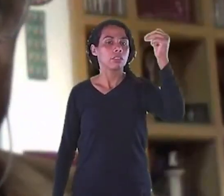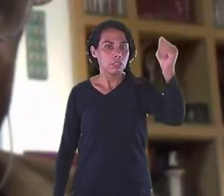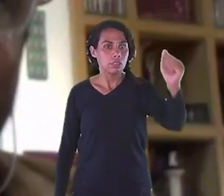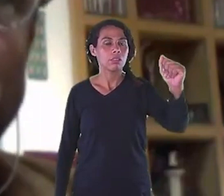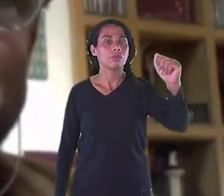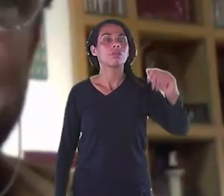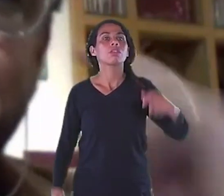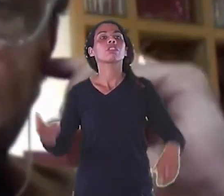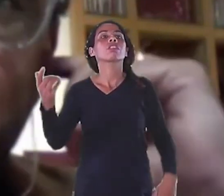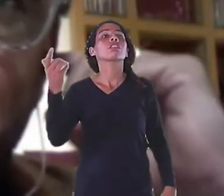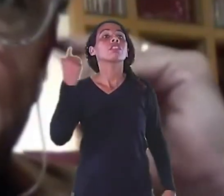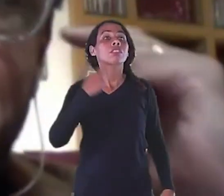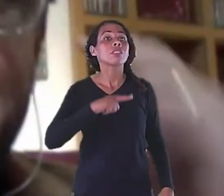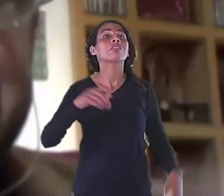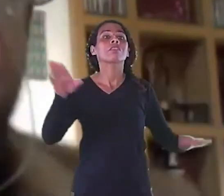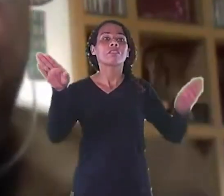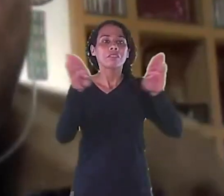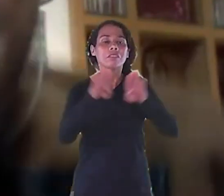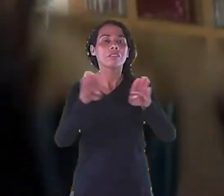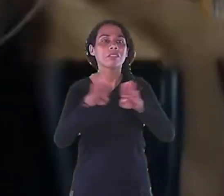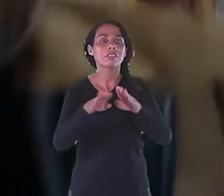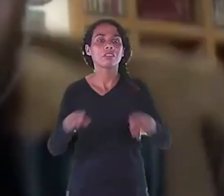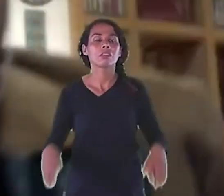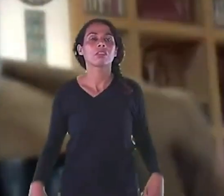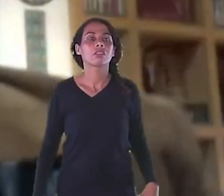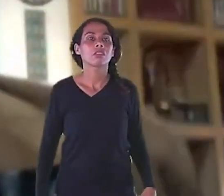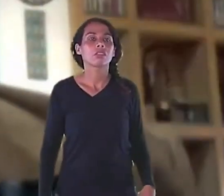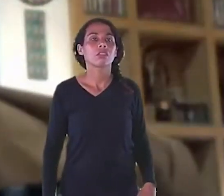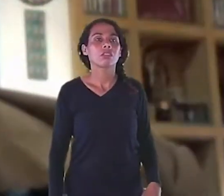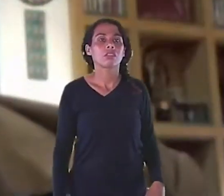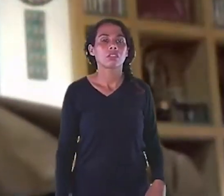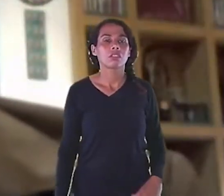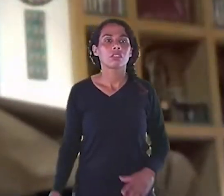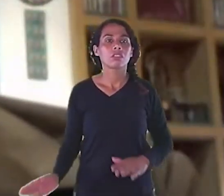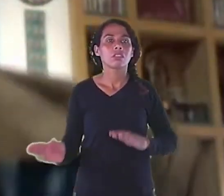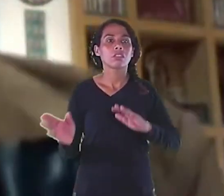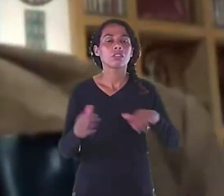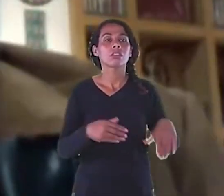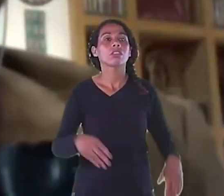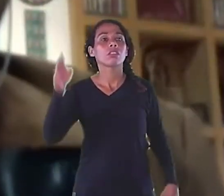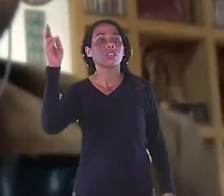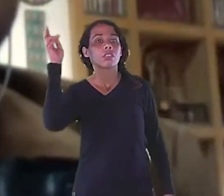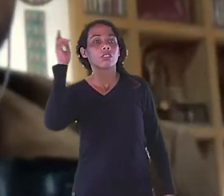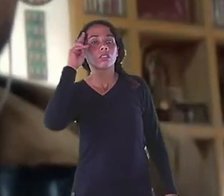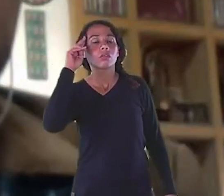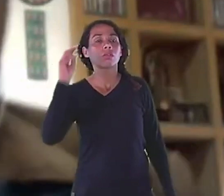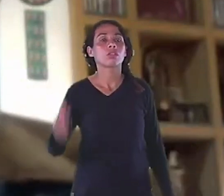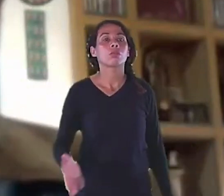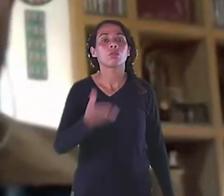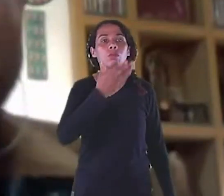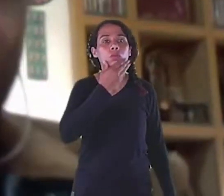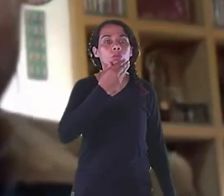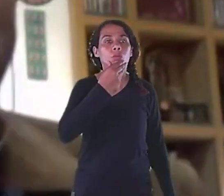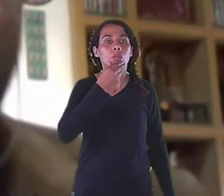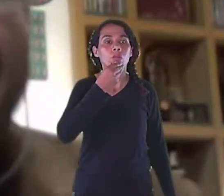anos Ele tinha o cabelo Em trança E ele sempre foi Uma pessoa Que rompeu Ele criou O Radical Design Que é o design Com